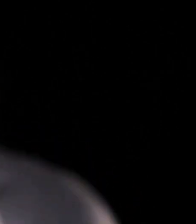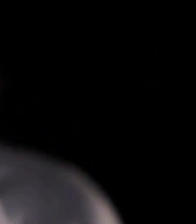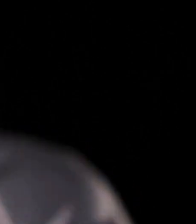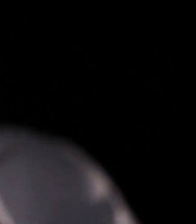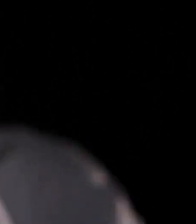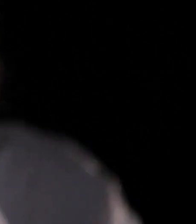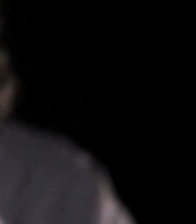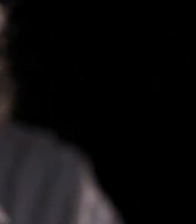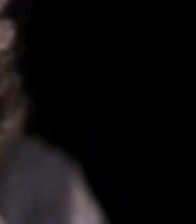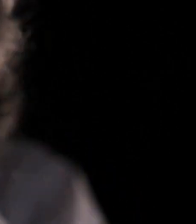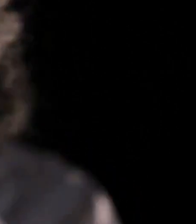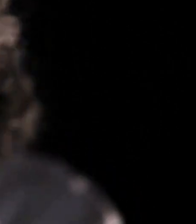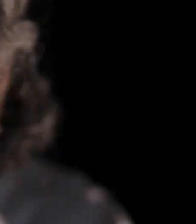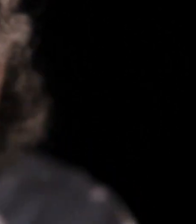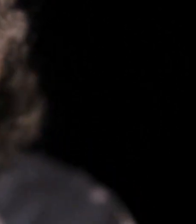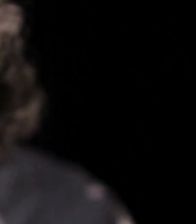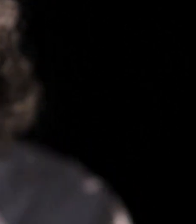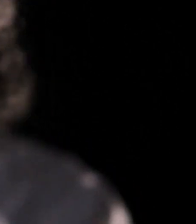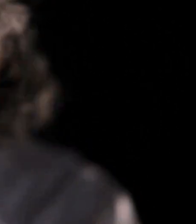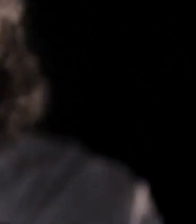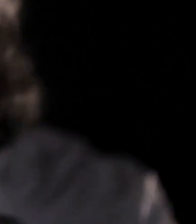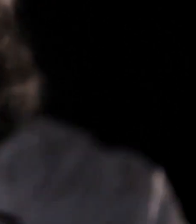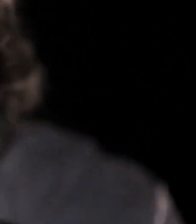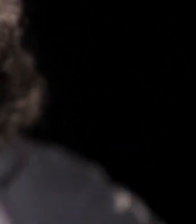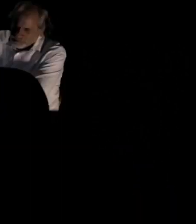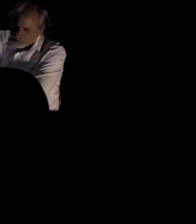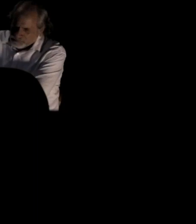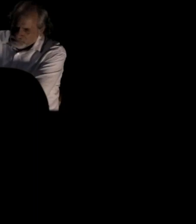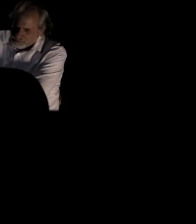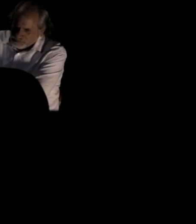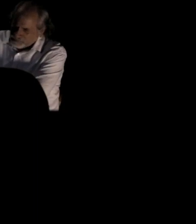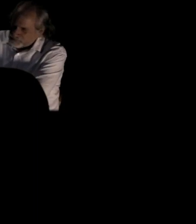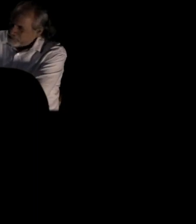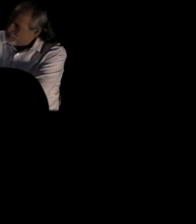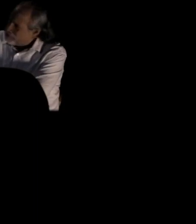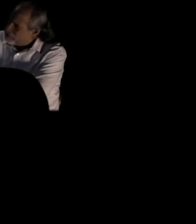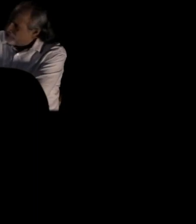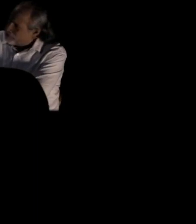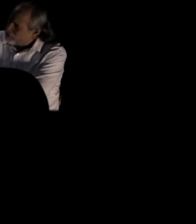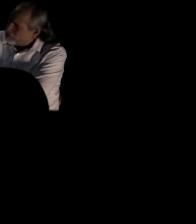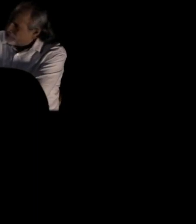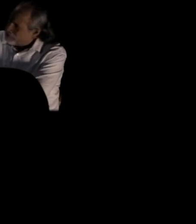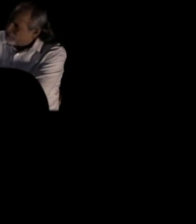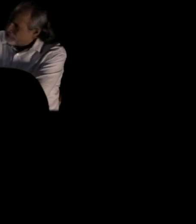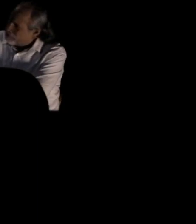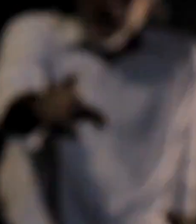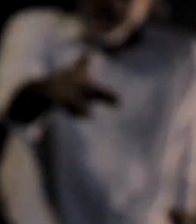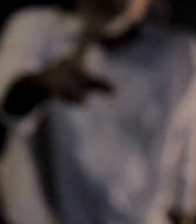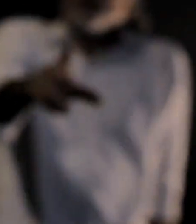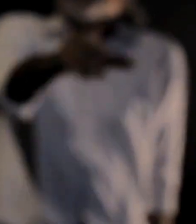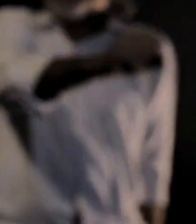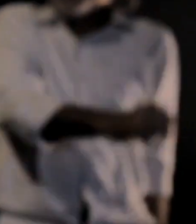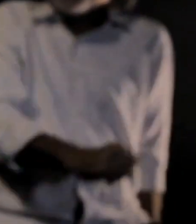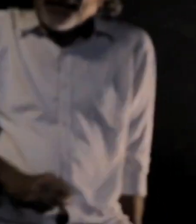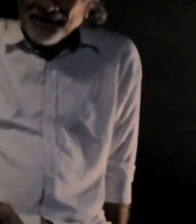é bom, mas sorrir de tudo, tempo todo, é desespero. Eu quero sair daqui, desse planeta, desse buraco.